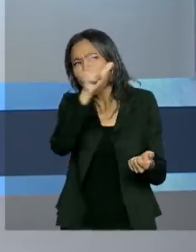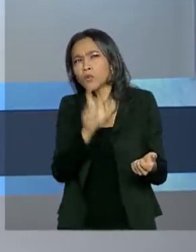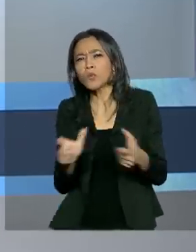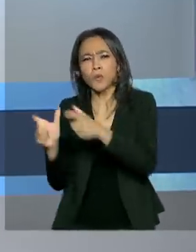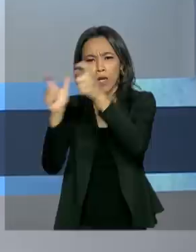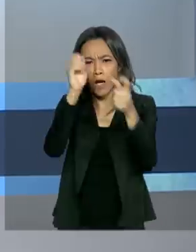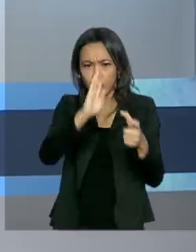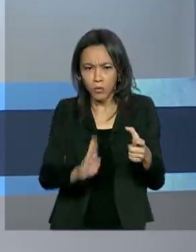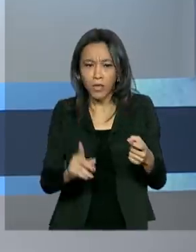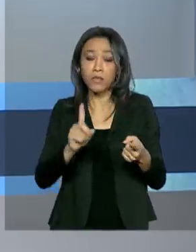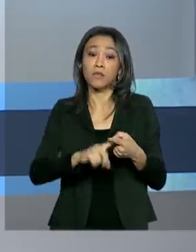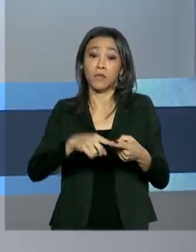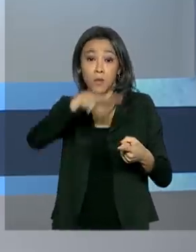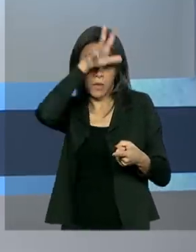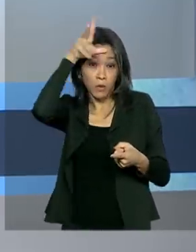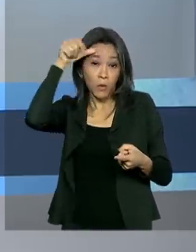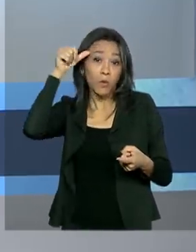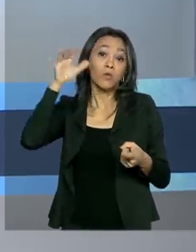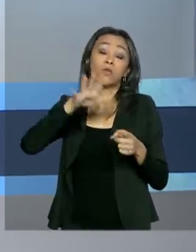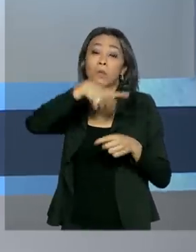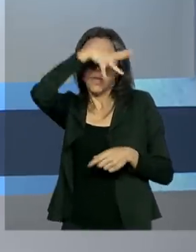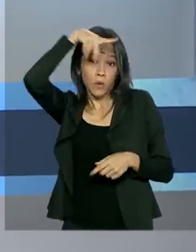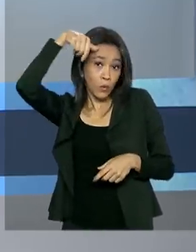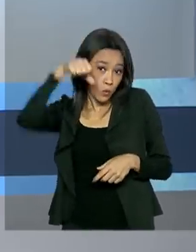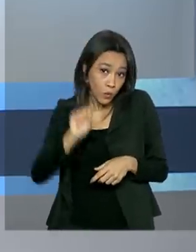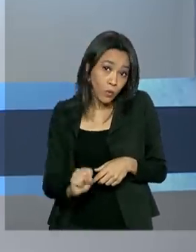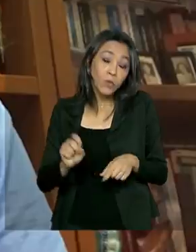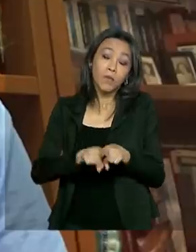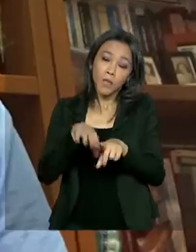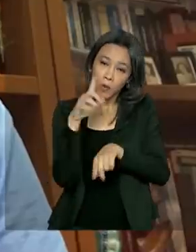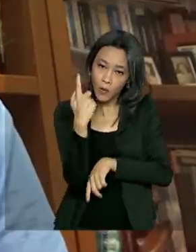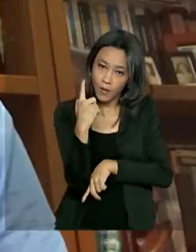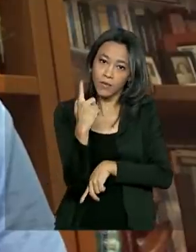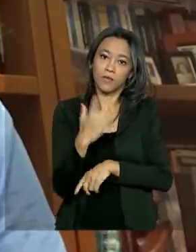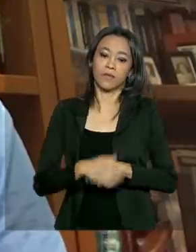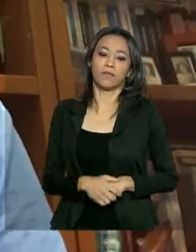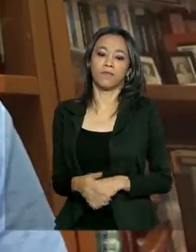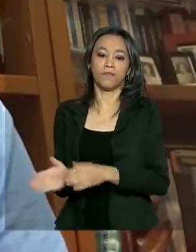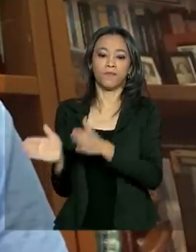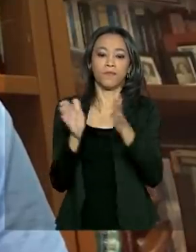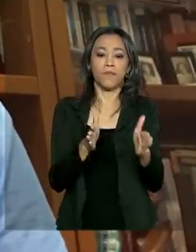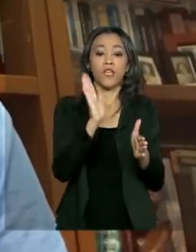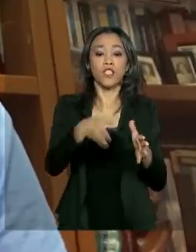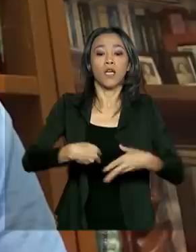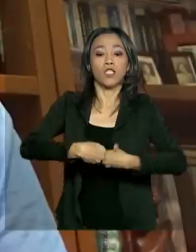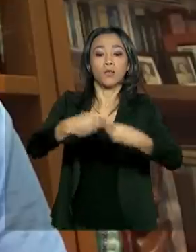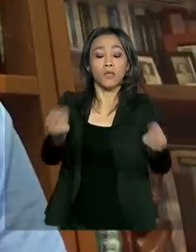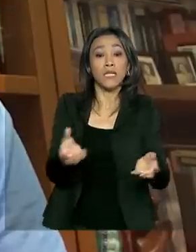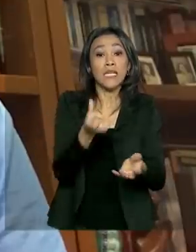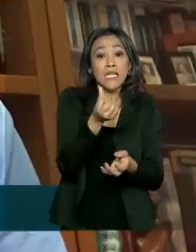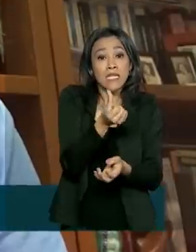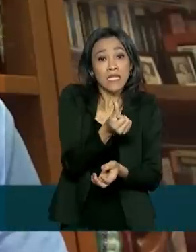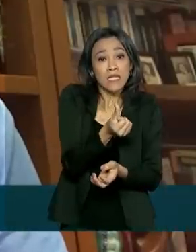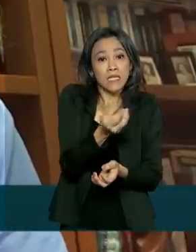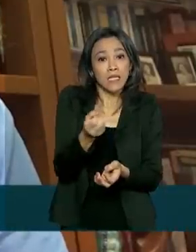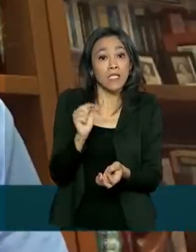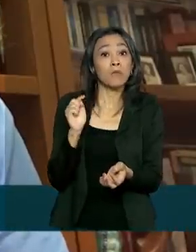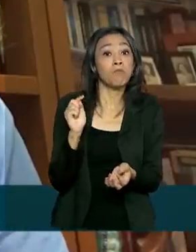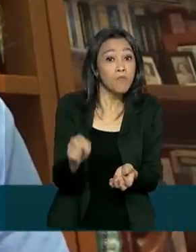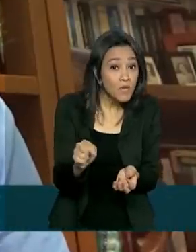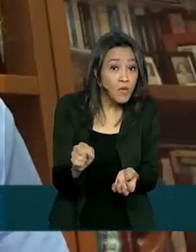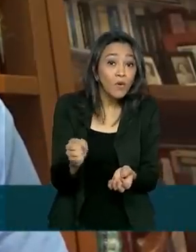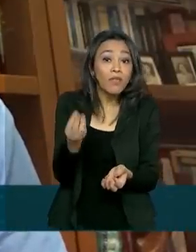país, como Mato Grosso, Mato Grosso do Sul e Goiás. Foram distribuídos 600 mil testes RT